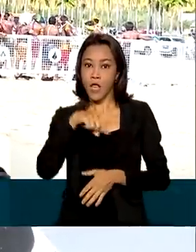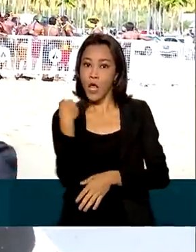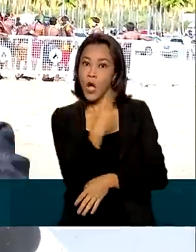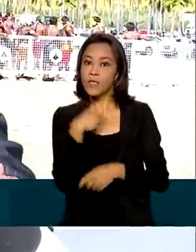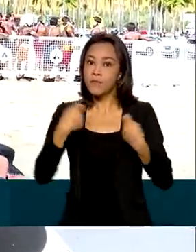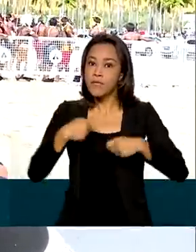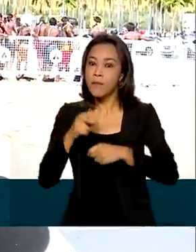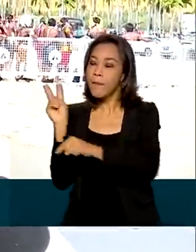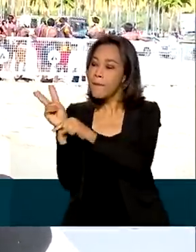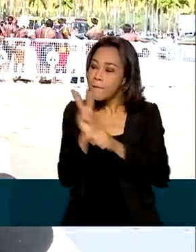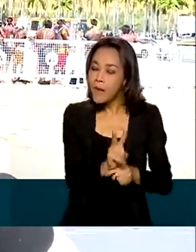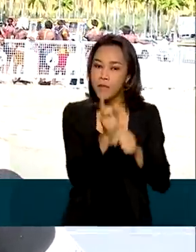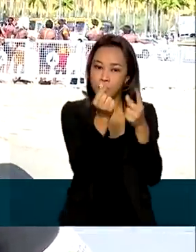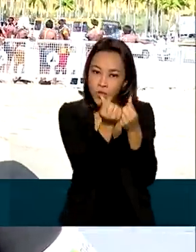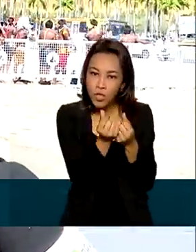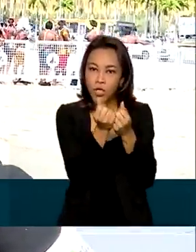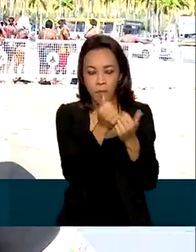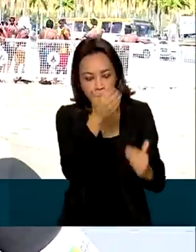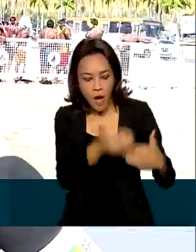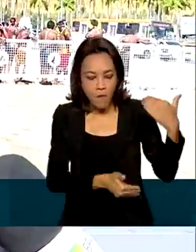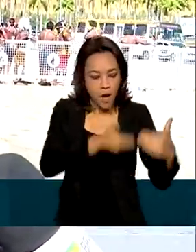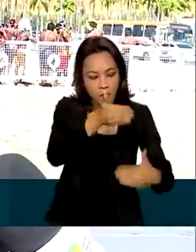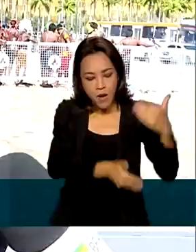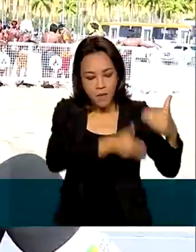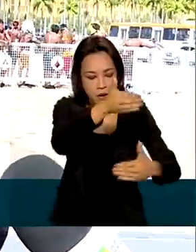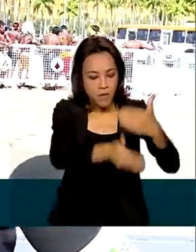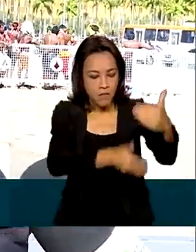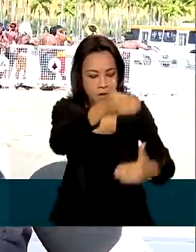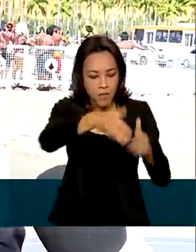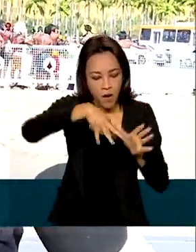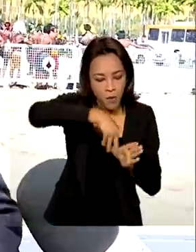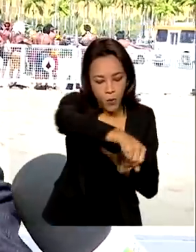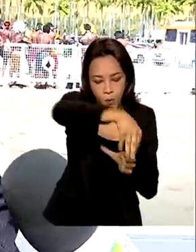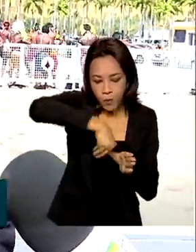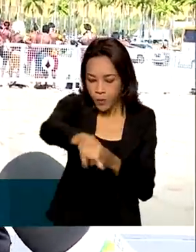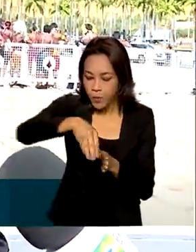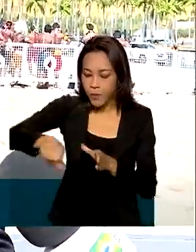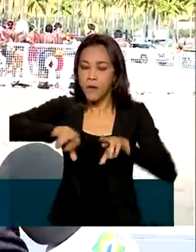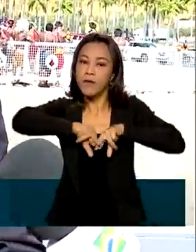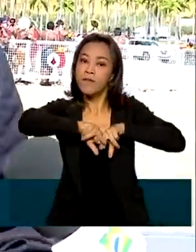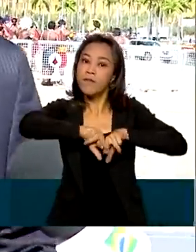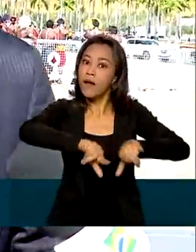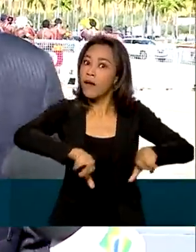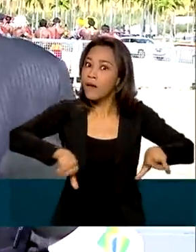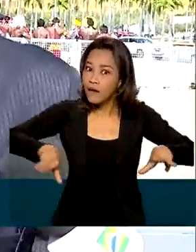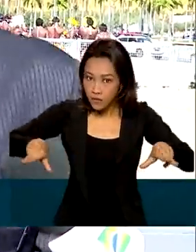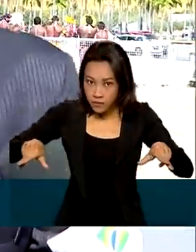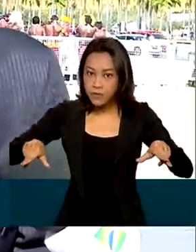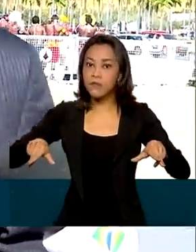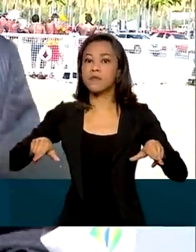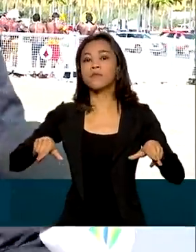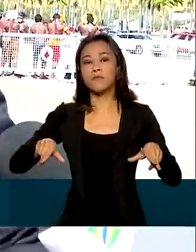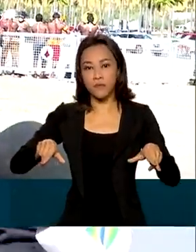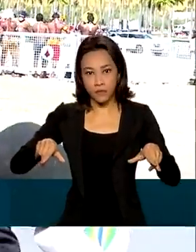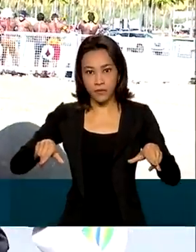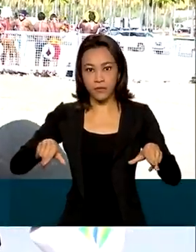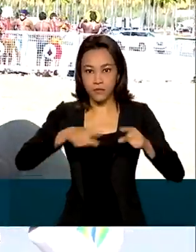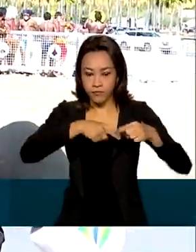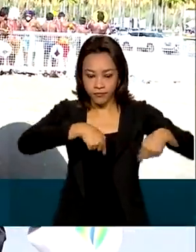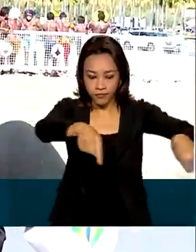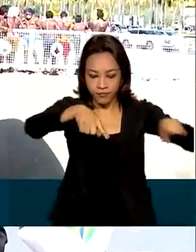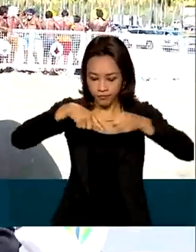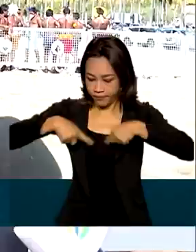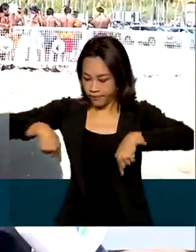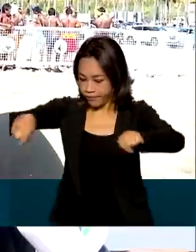investimento, desenvolvimento, produção de lavoura e várias produtivas.